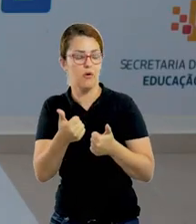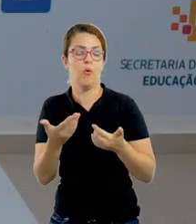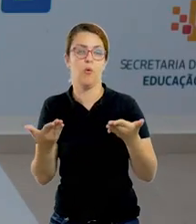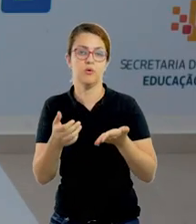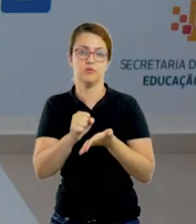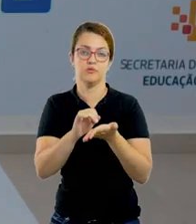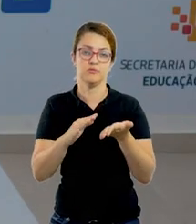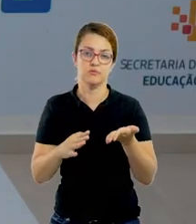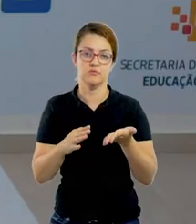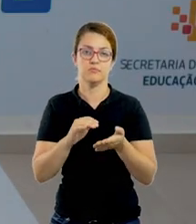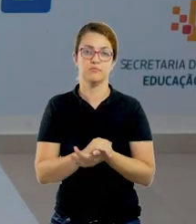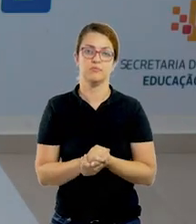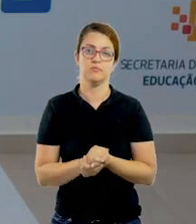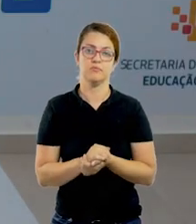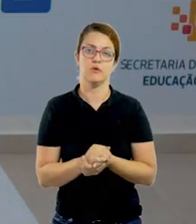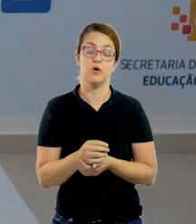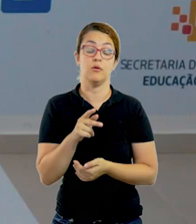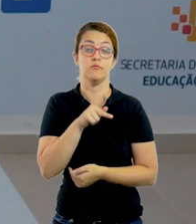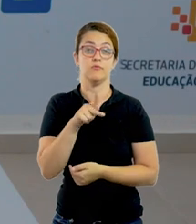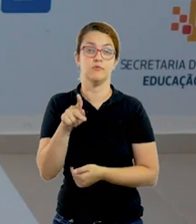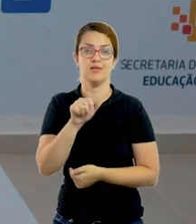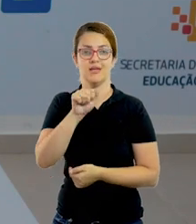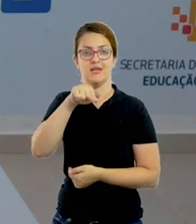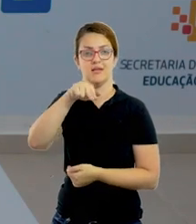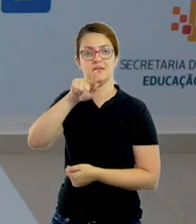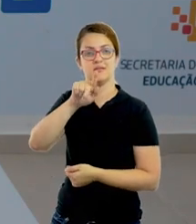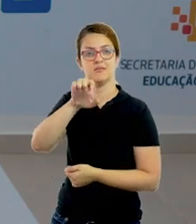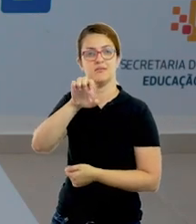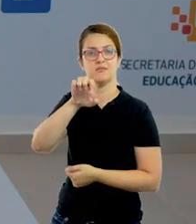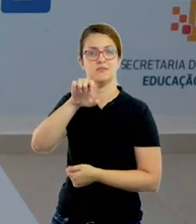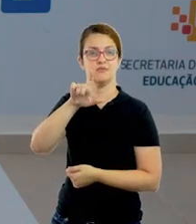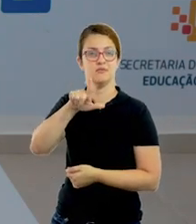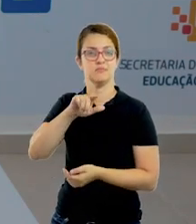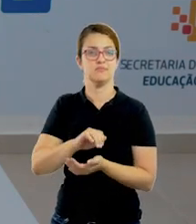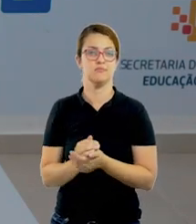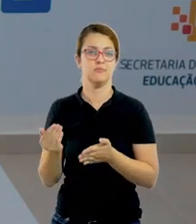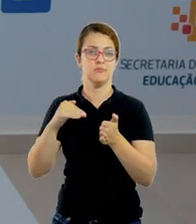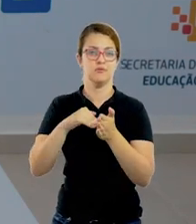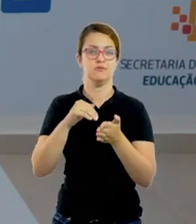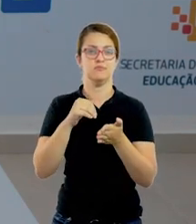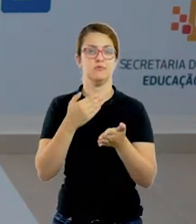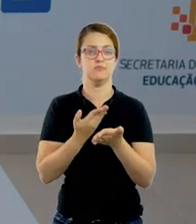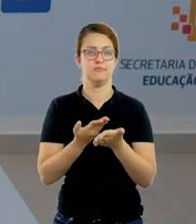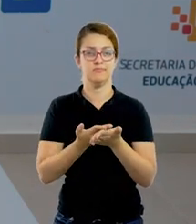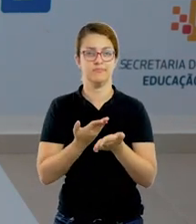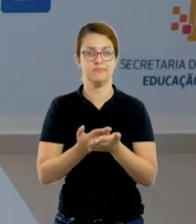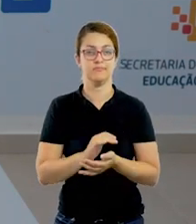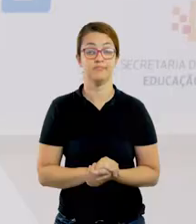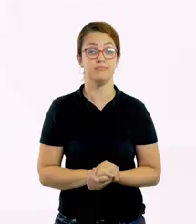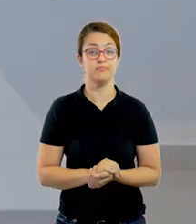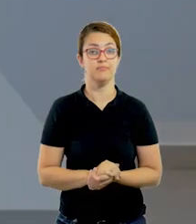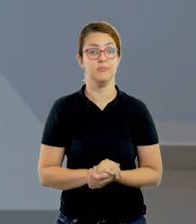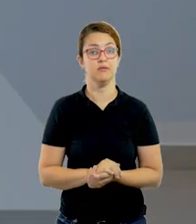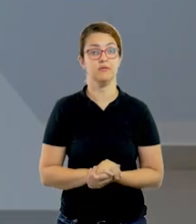Essas foram as atividades de hoje. Fique agora com a professora Angel e eu vejo vocês na próxima leção de casa. See you!